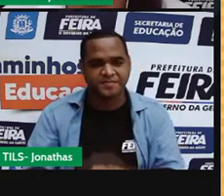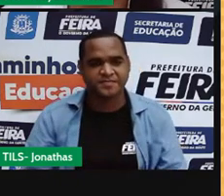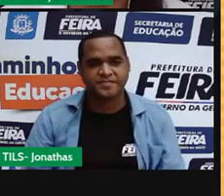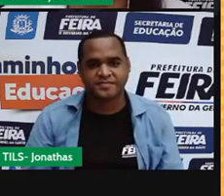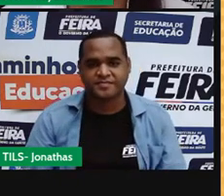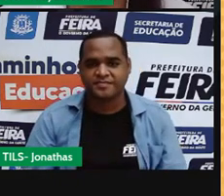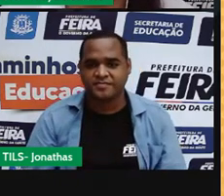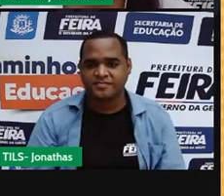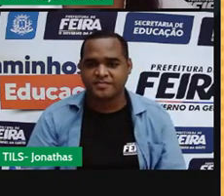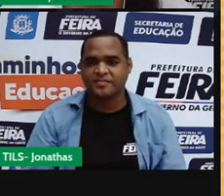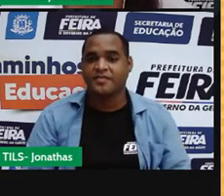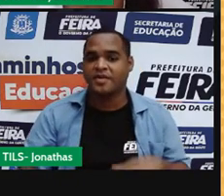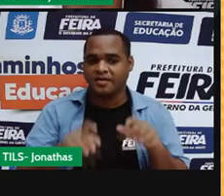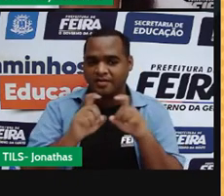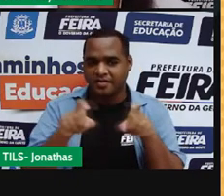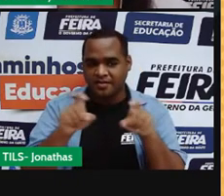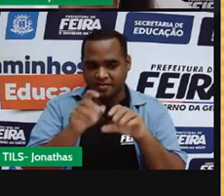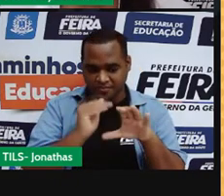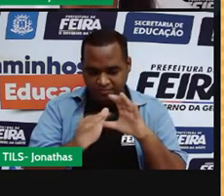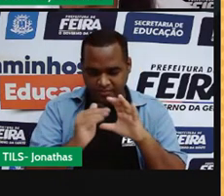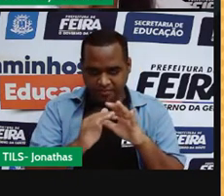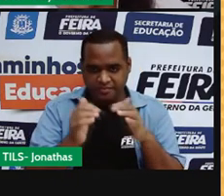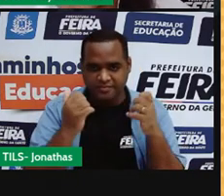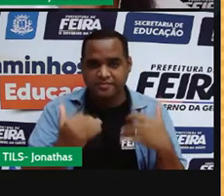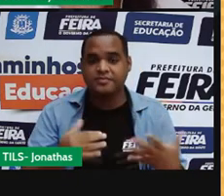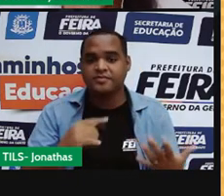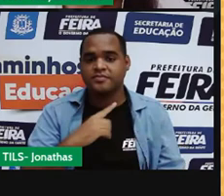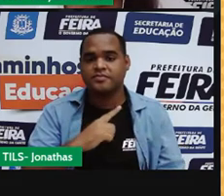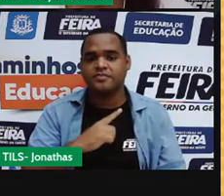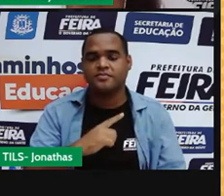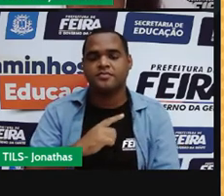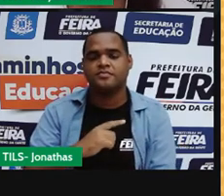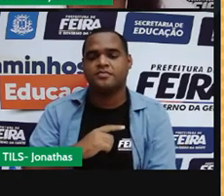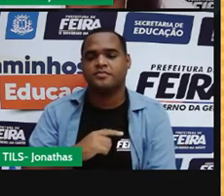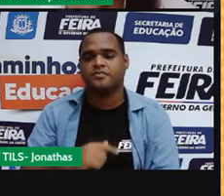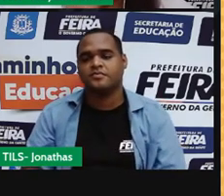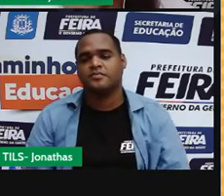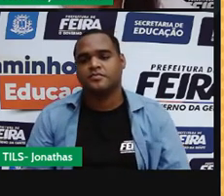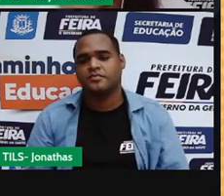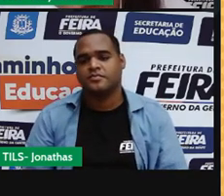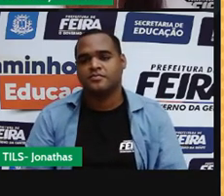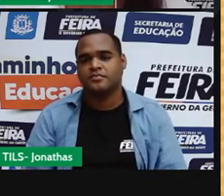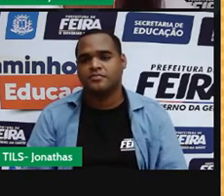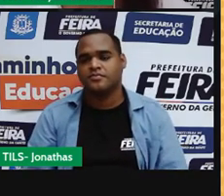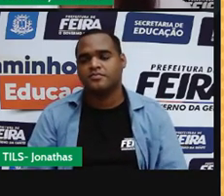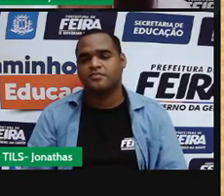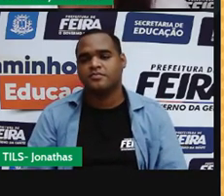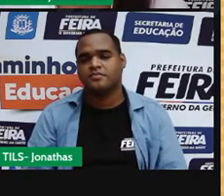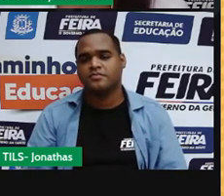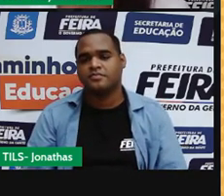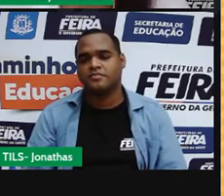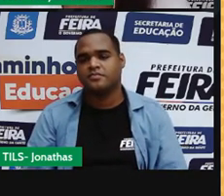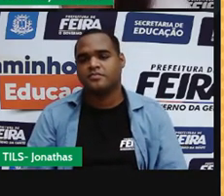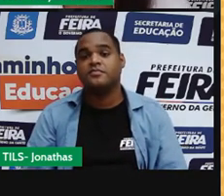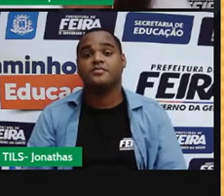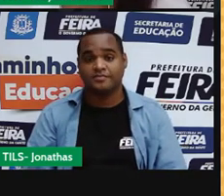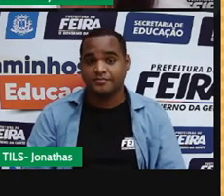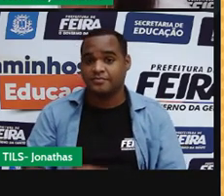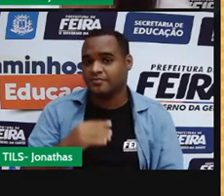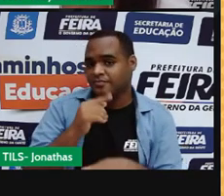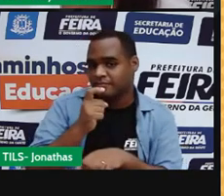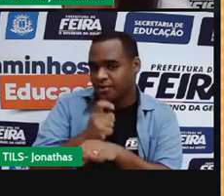interagindo aqui no chat. Então, tenho 5 exemplos aqui para vocês, tem a formação do gelo, eu tenho o picolé